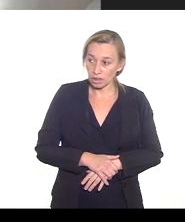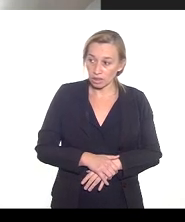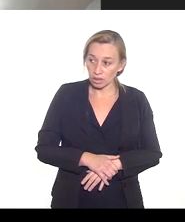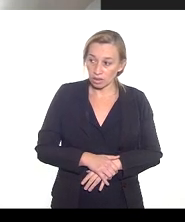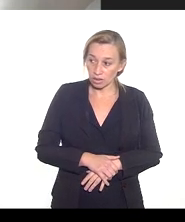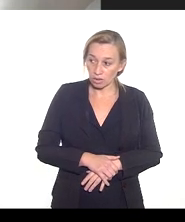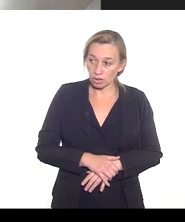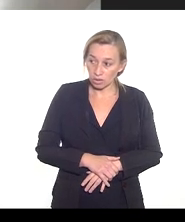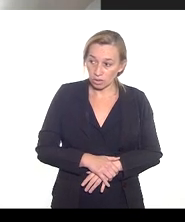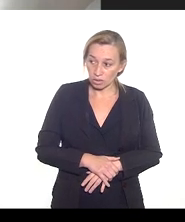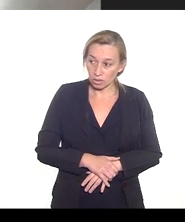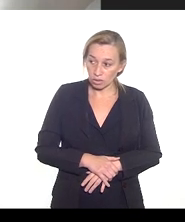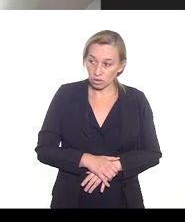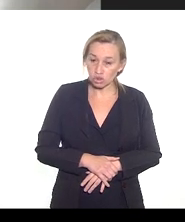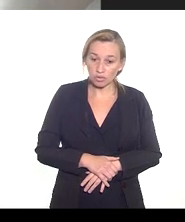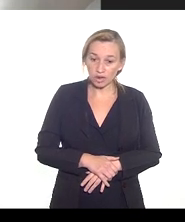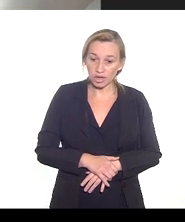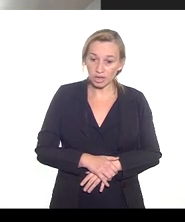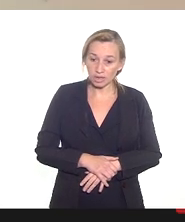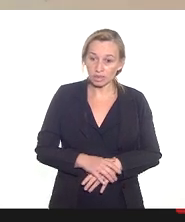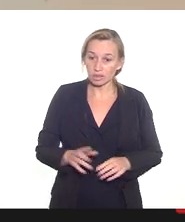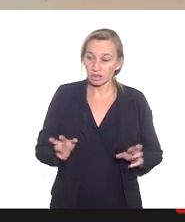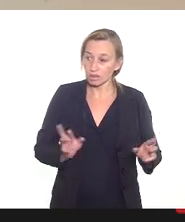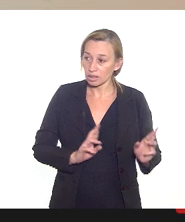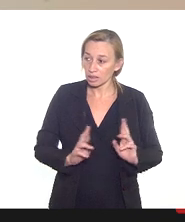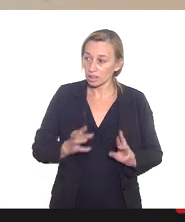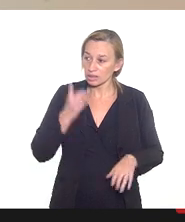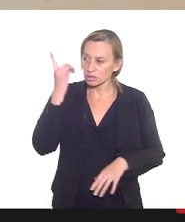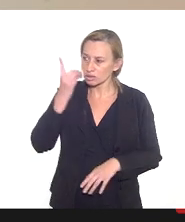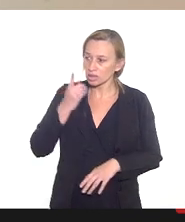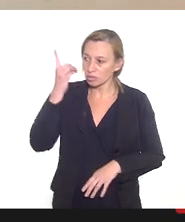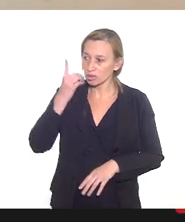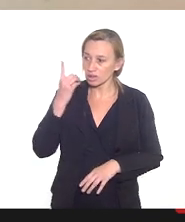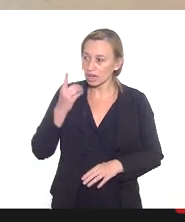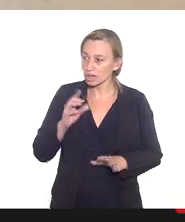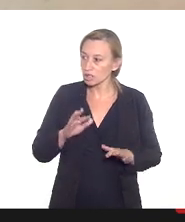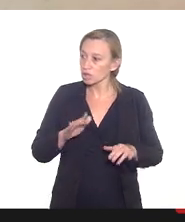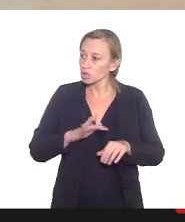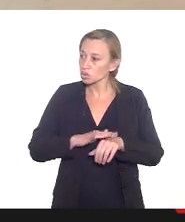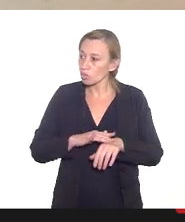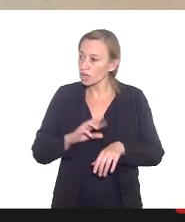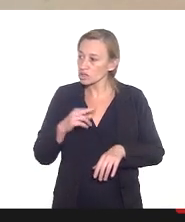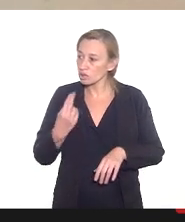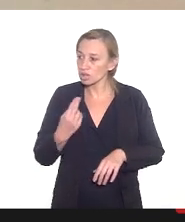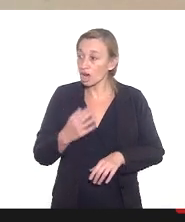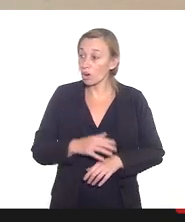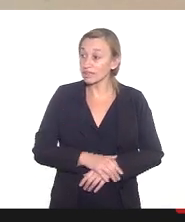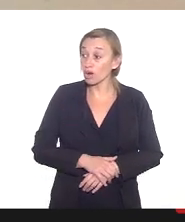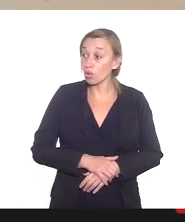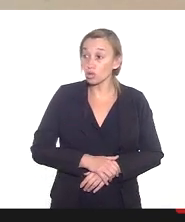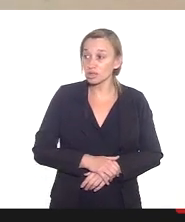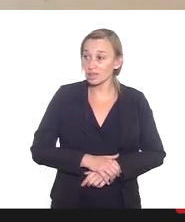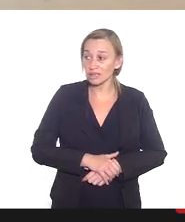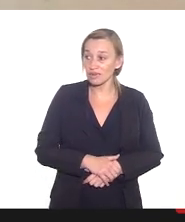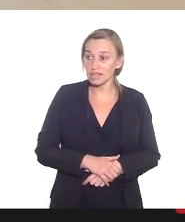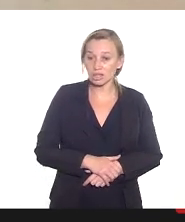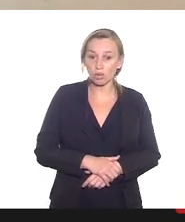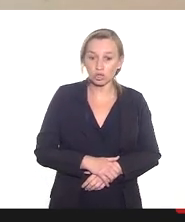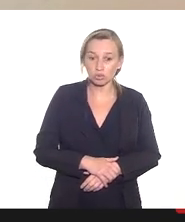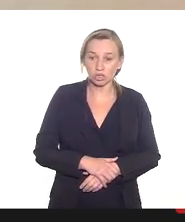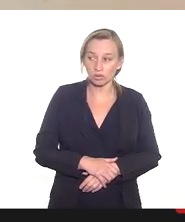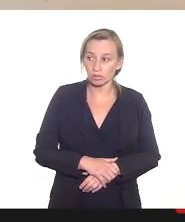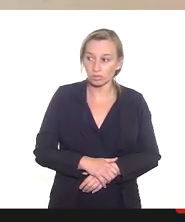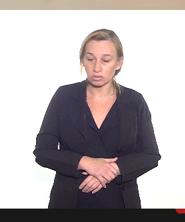relação é deputada com e sem comorbidades a deliberação a resolução na verdade ela é saiu primeiro